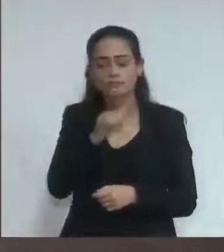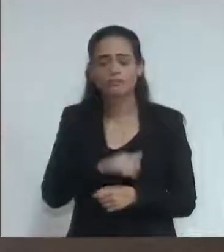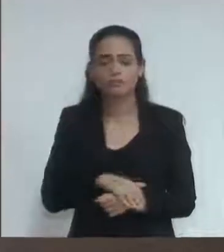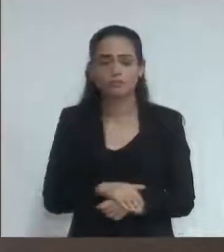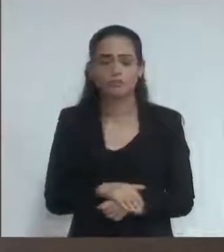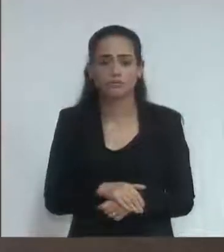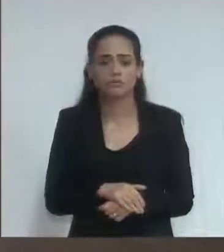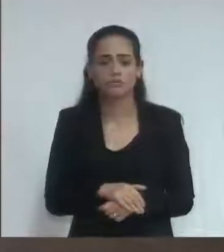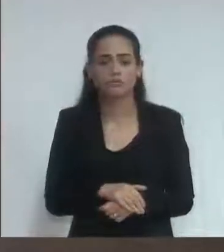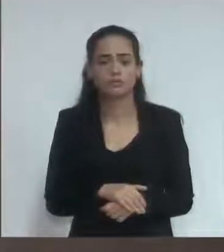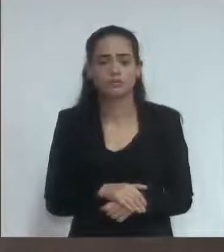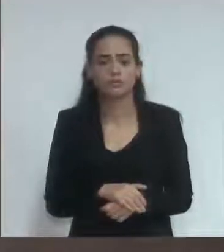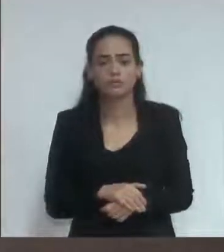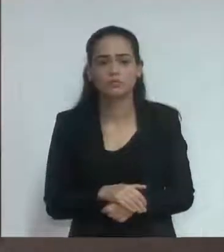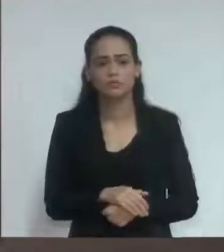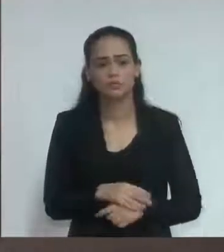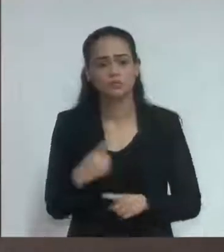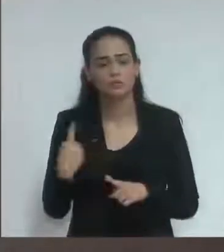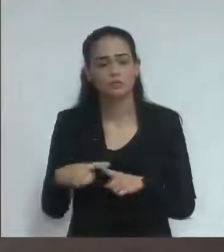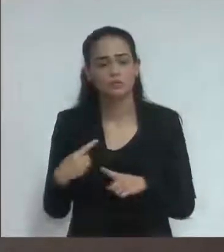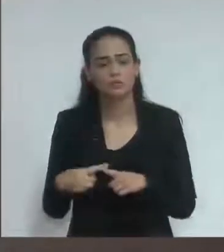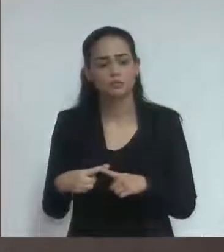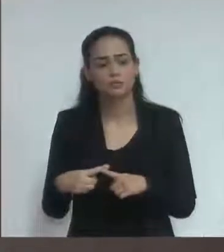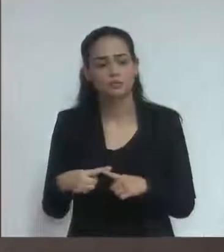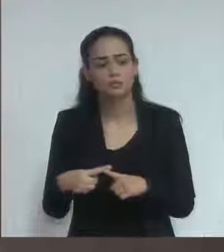todos os parâmetros do nosso município